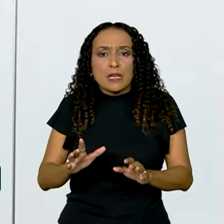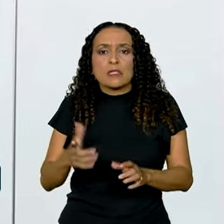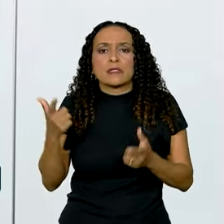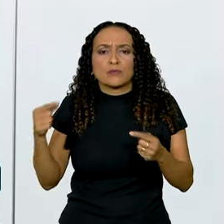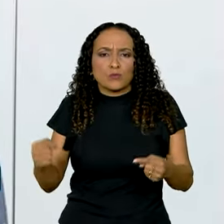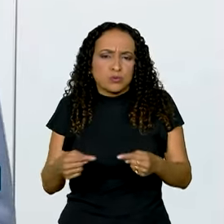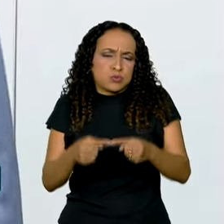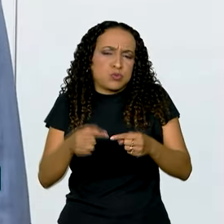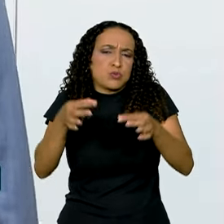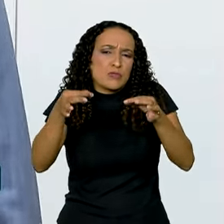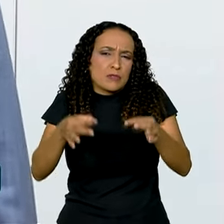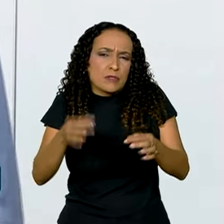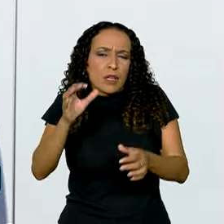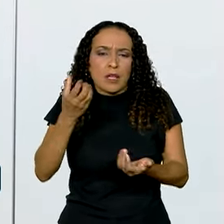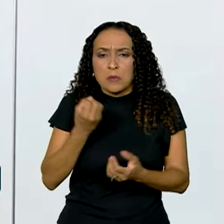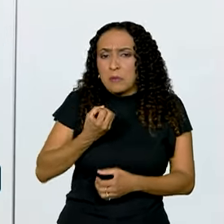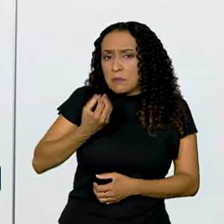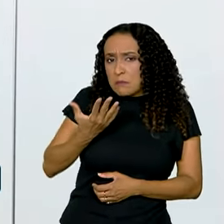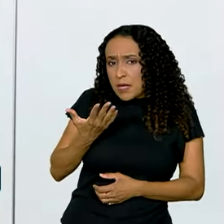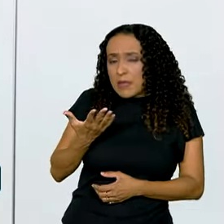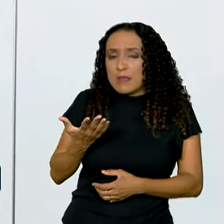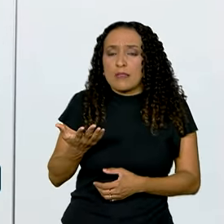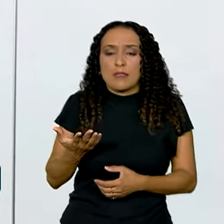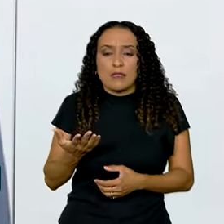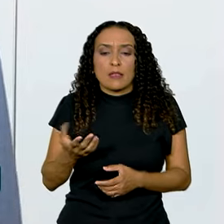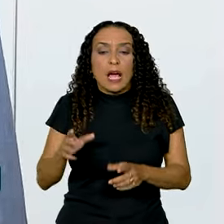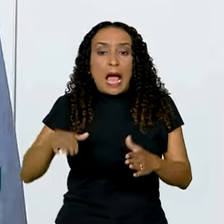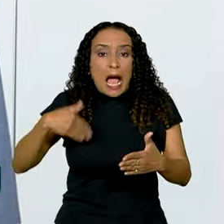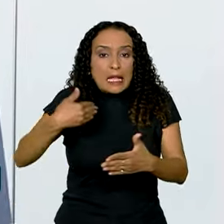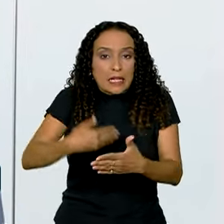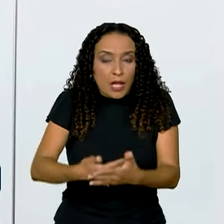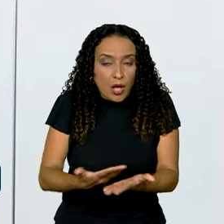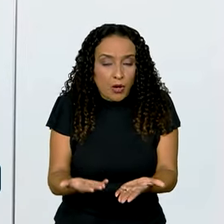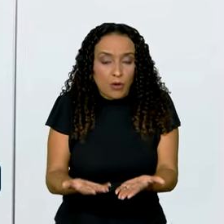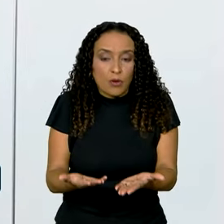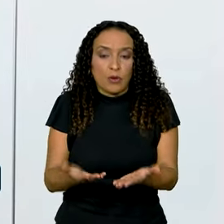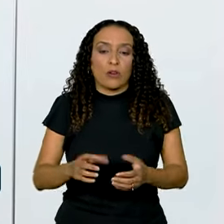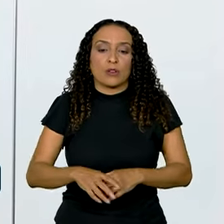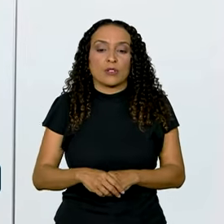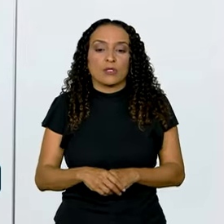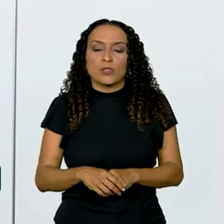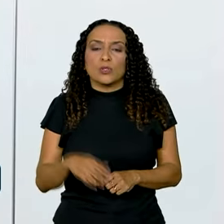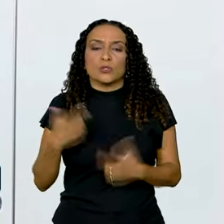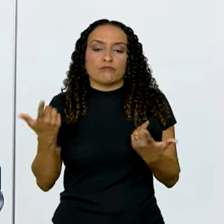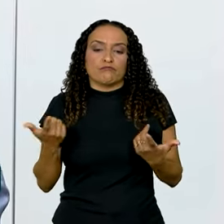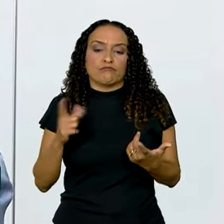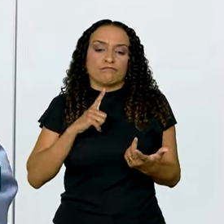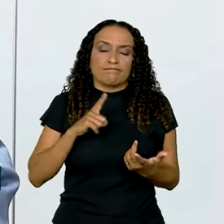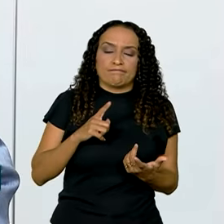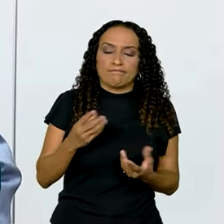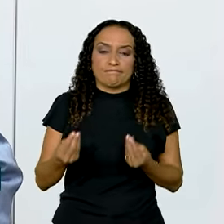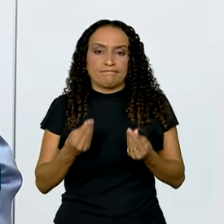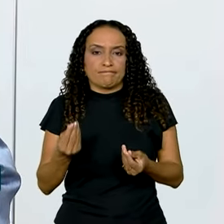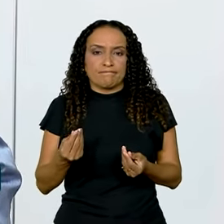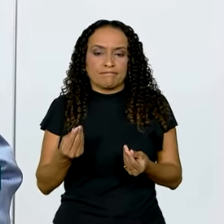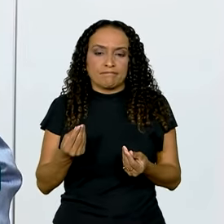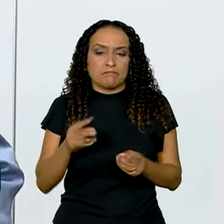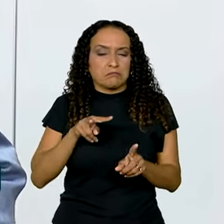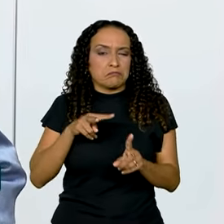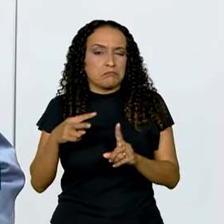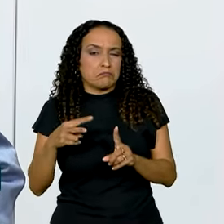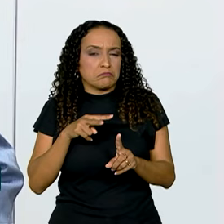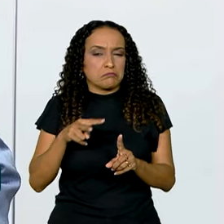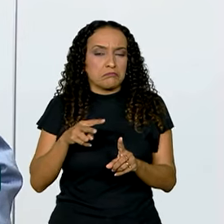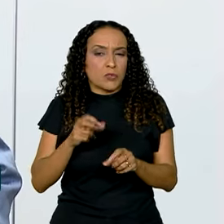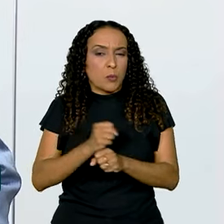razoavelmente bem e até aqui nós estamos com uma projeção para o